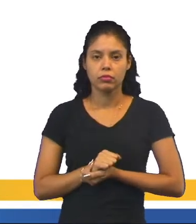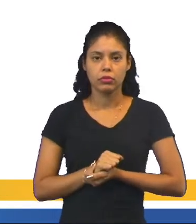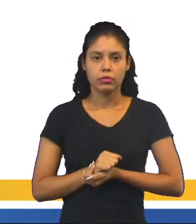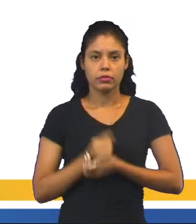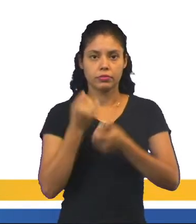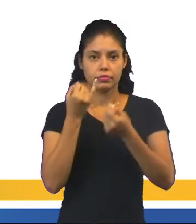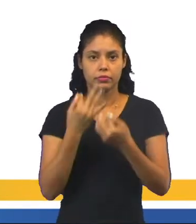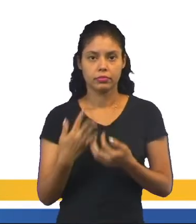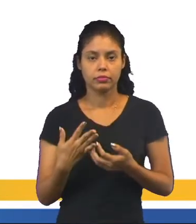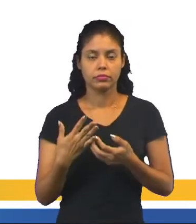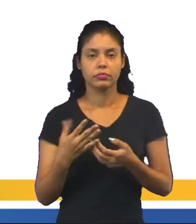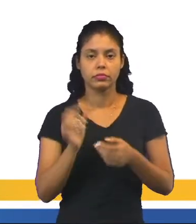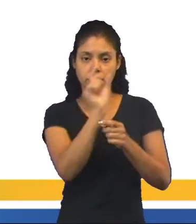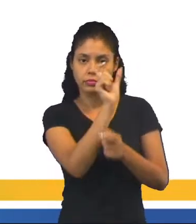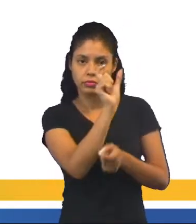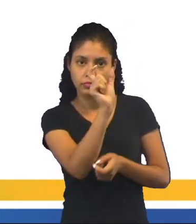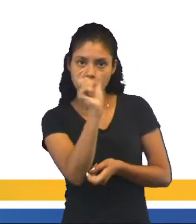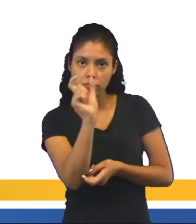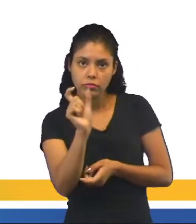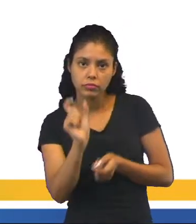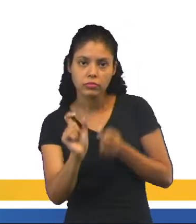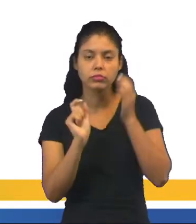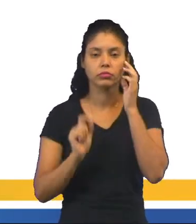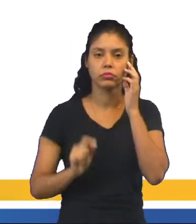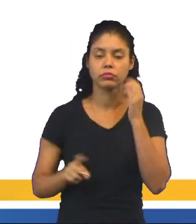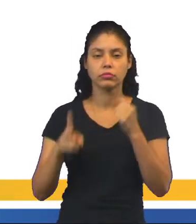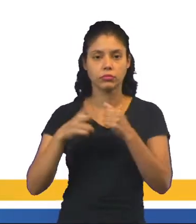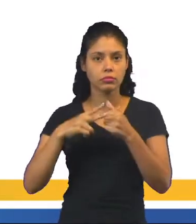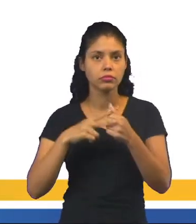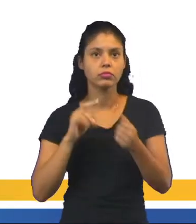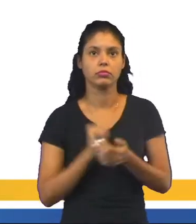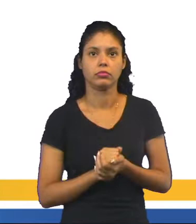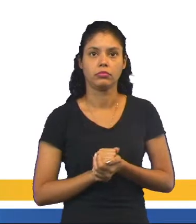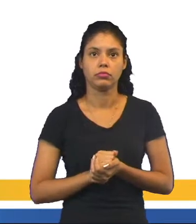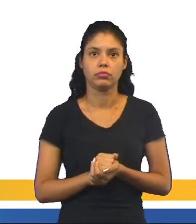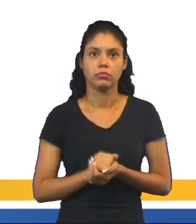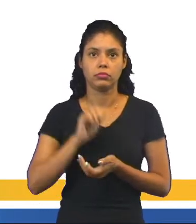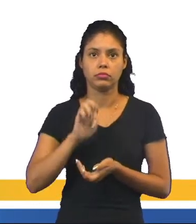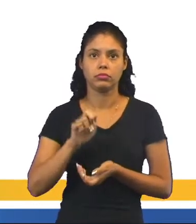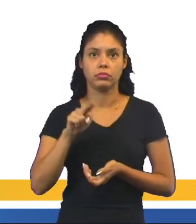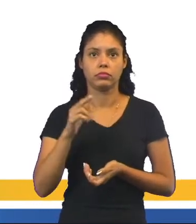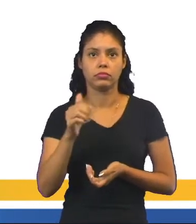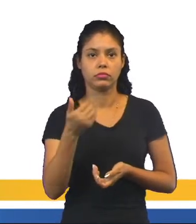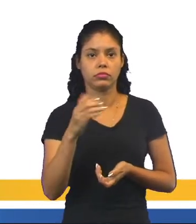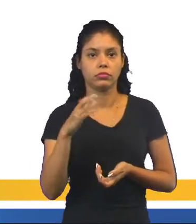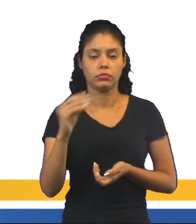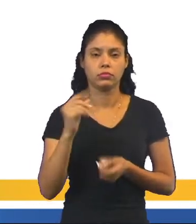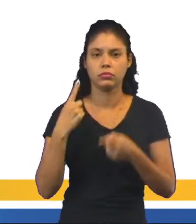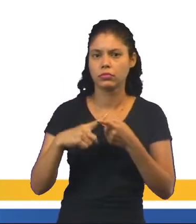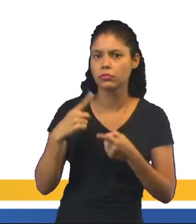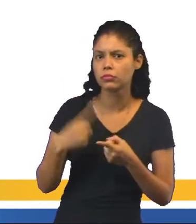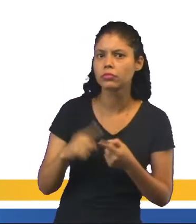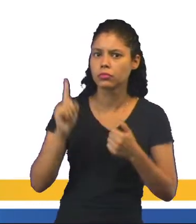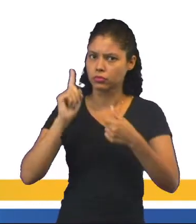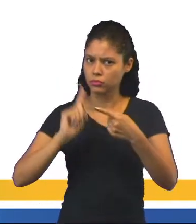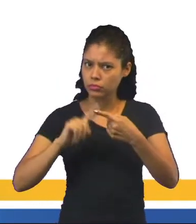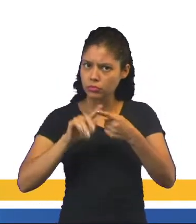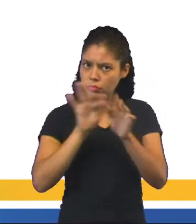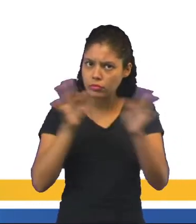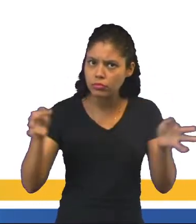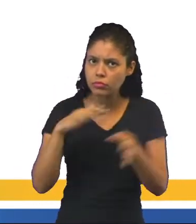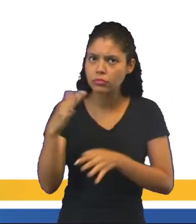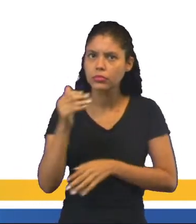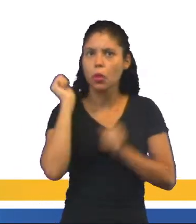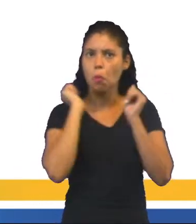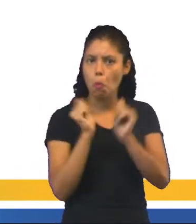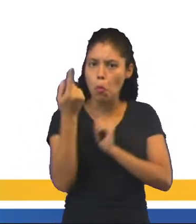Eles estão sublinhados e esses verbos, especificamente, são verbos de enunciação. Porque na primeira frase, quando ela